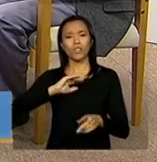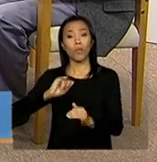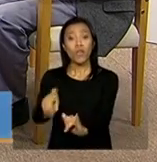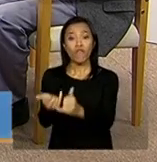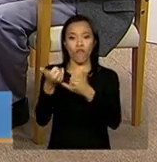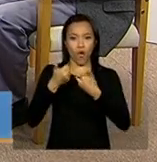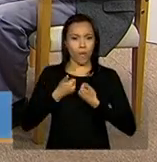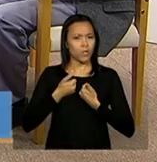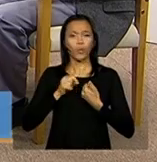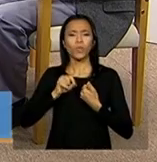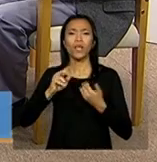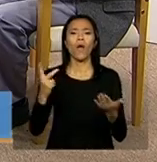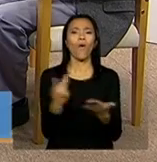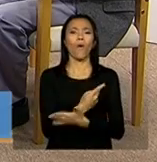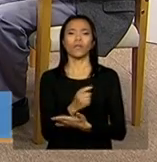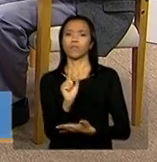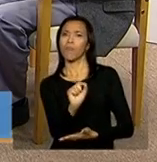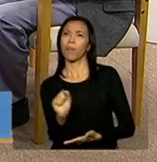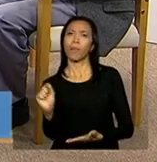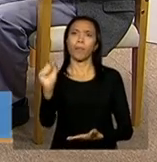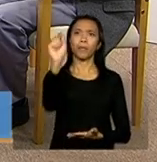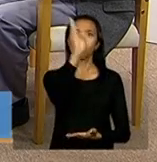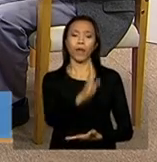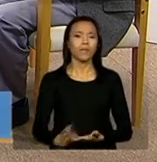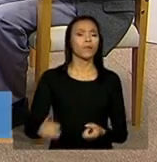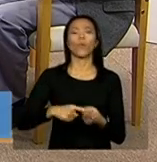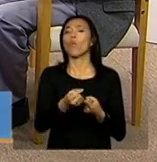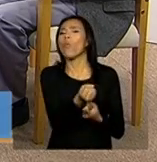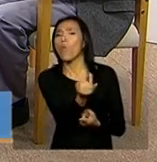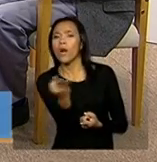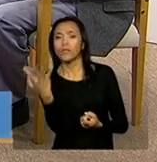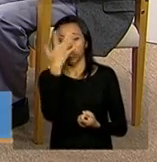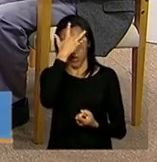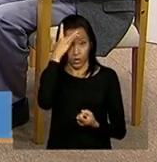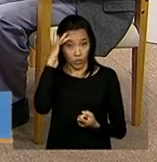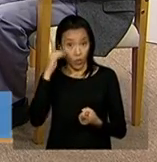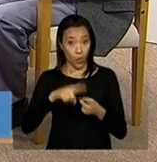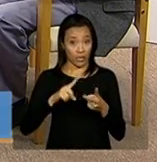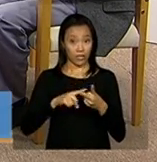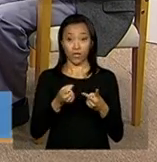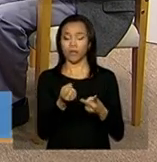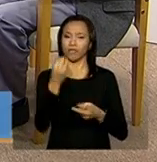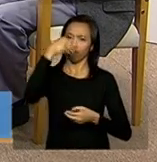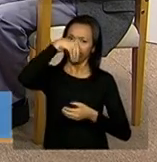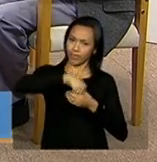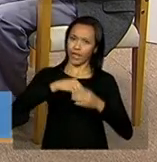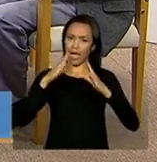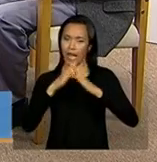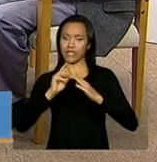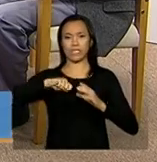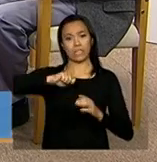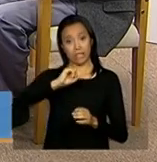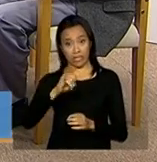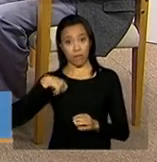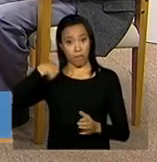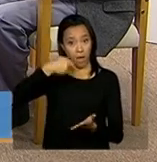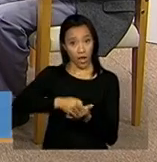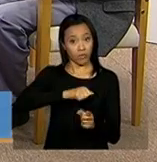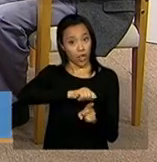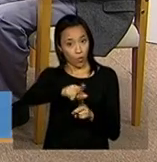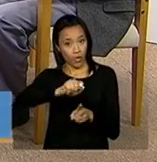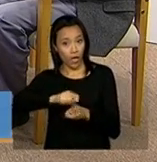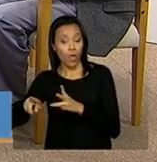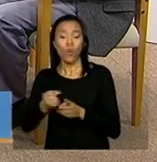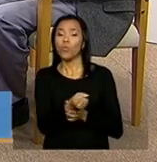O Censo nos mostra quantos somos, se moramos na nossa casa ou se pagamos aluguel, o número de